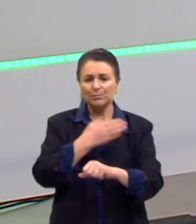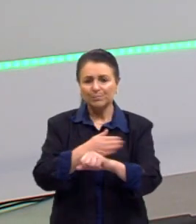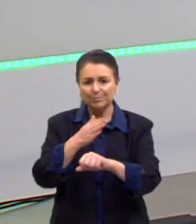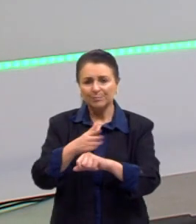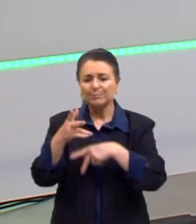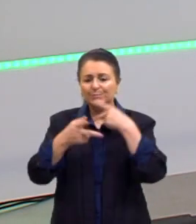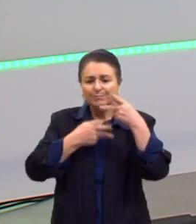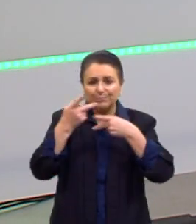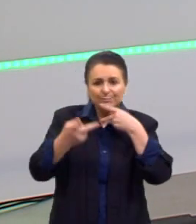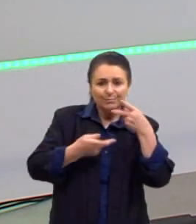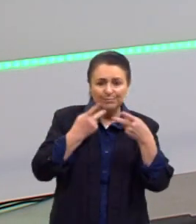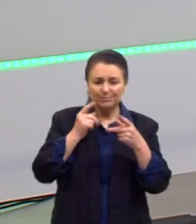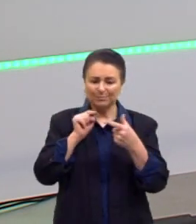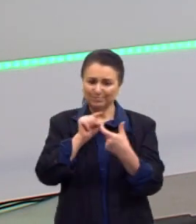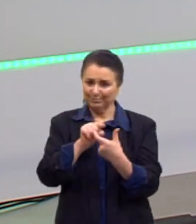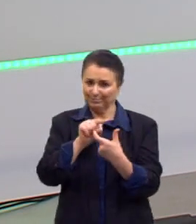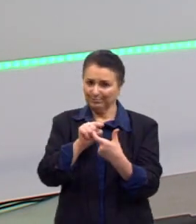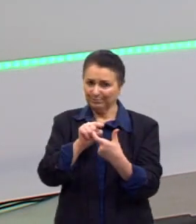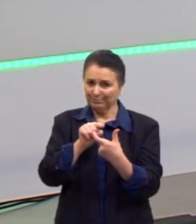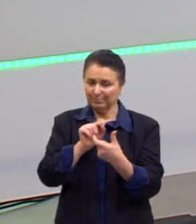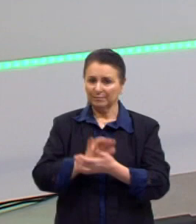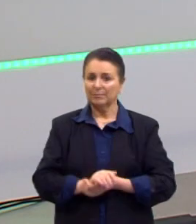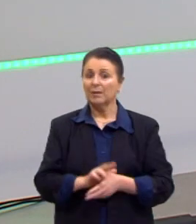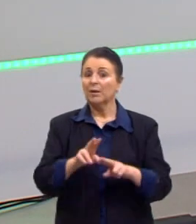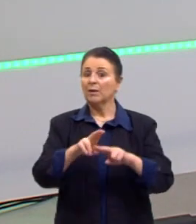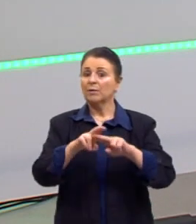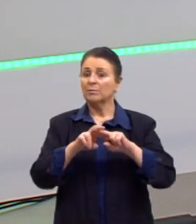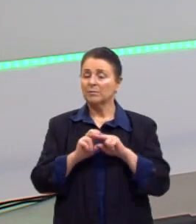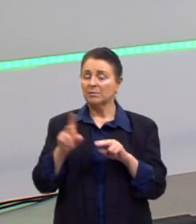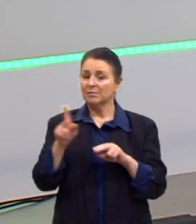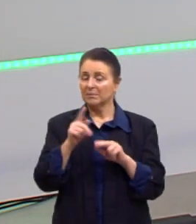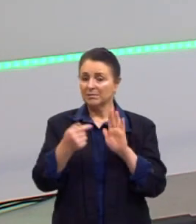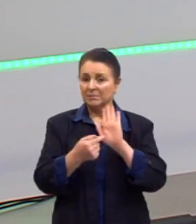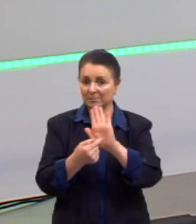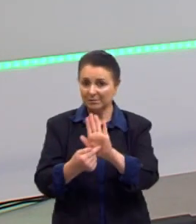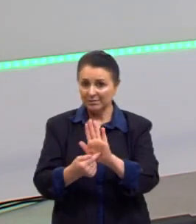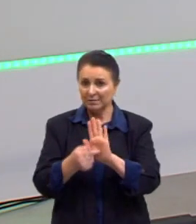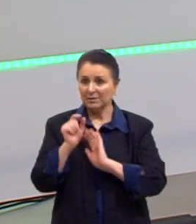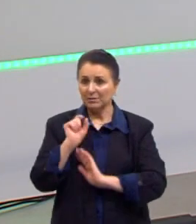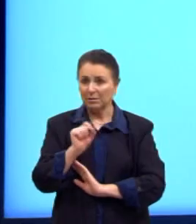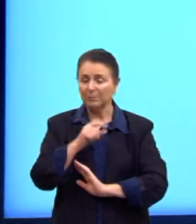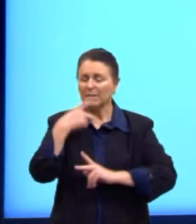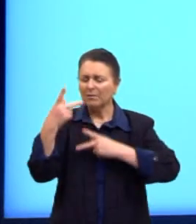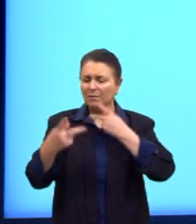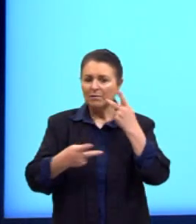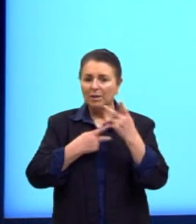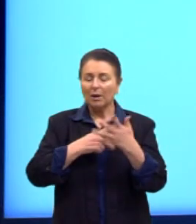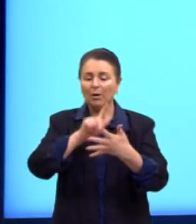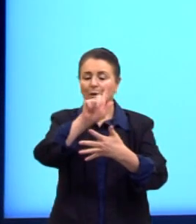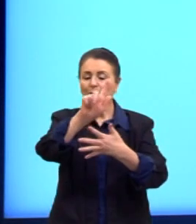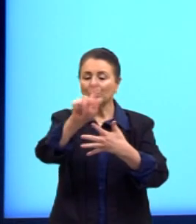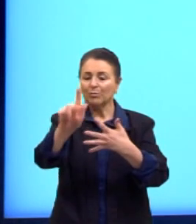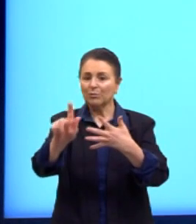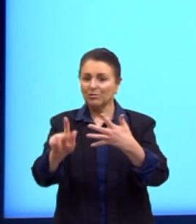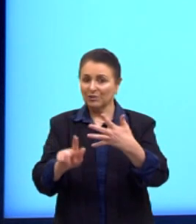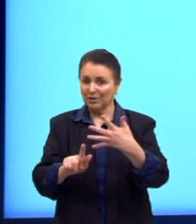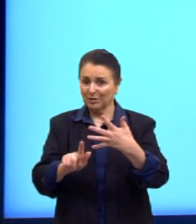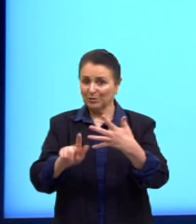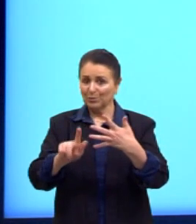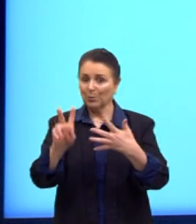fala. Para isso, eu trouxe para vocês a gente falar sobre os gêneros do humor.